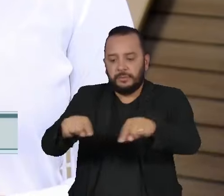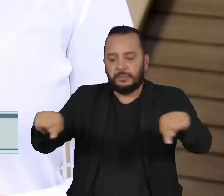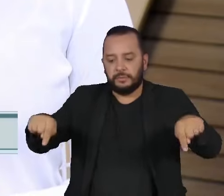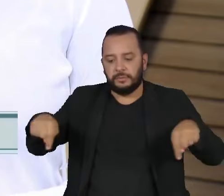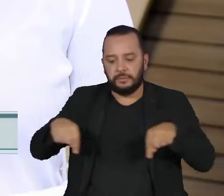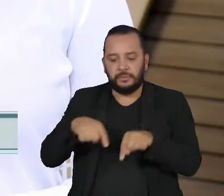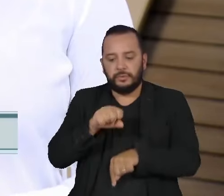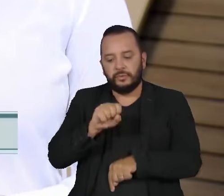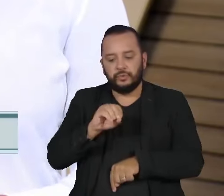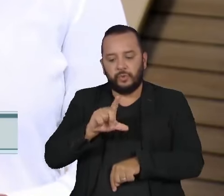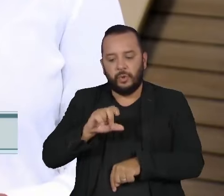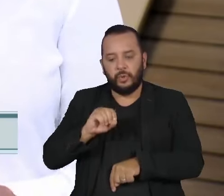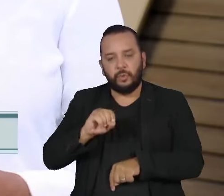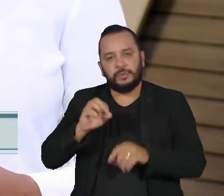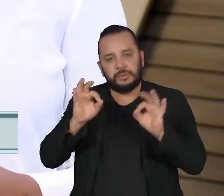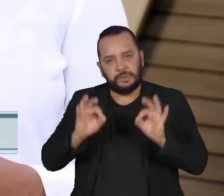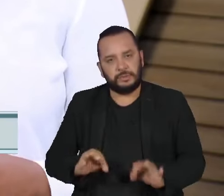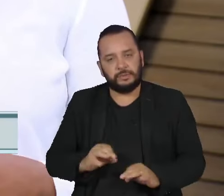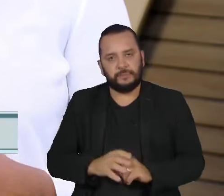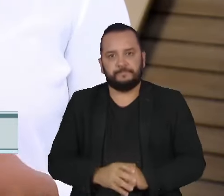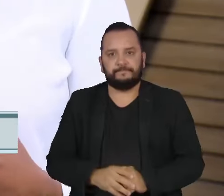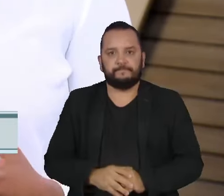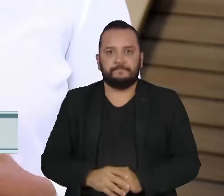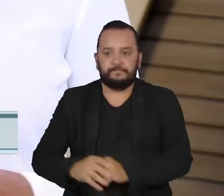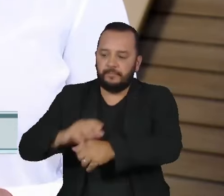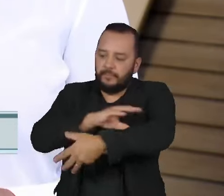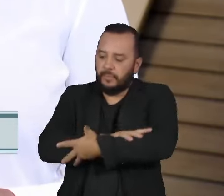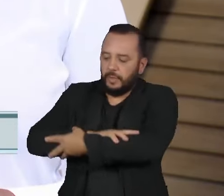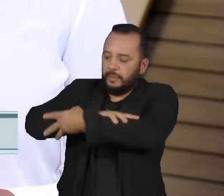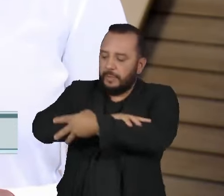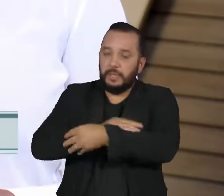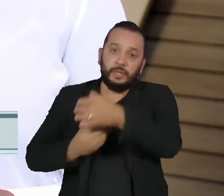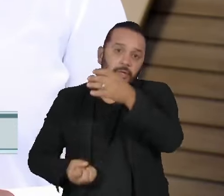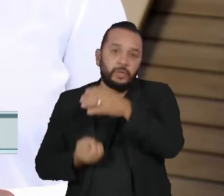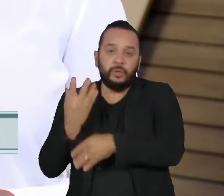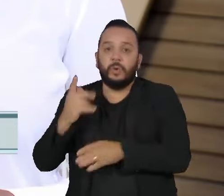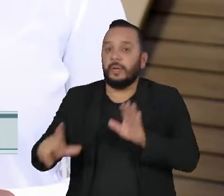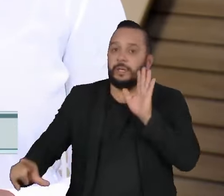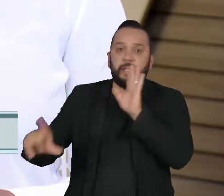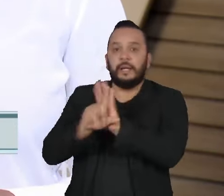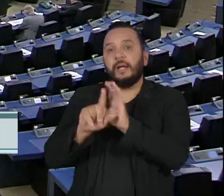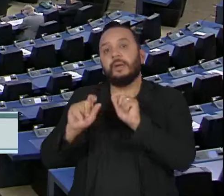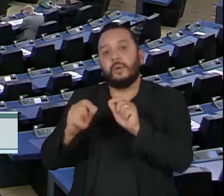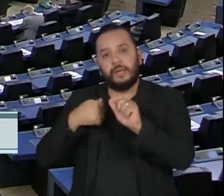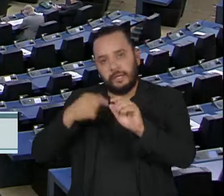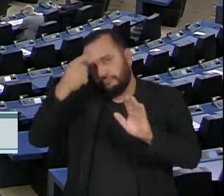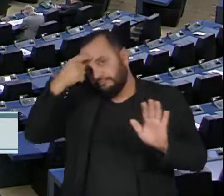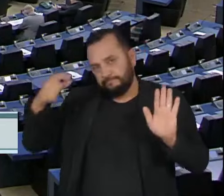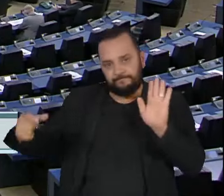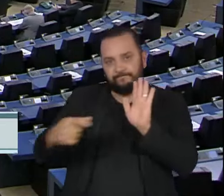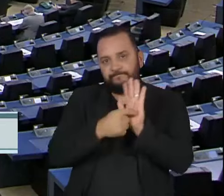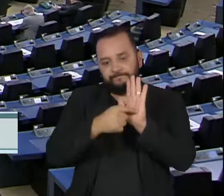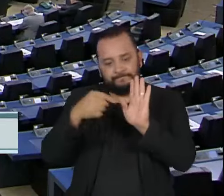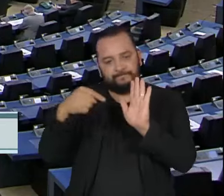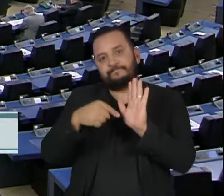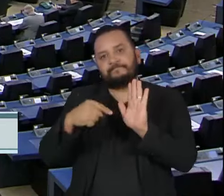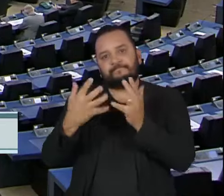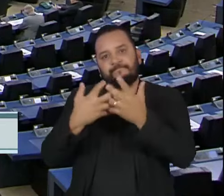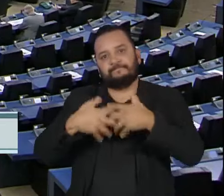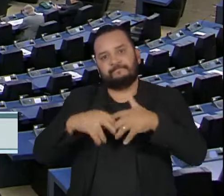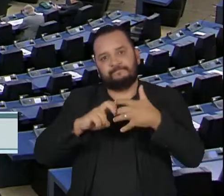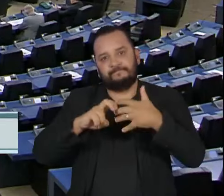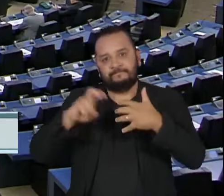A União Europeia aprovou lei que regulamenta a inteligência artificial. A nova lei